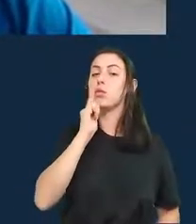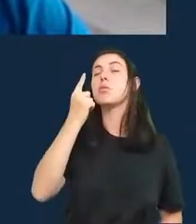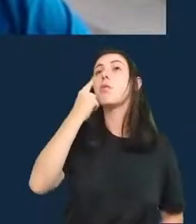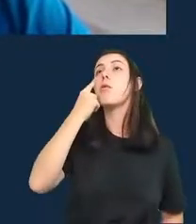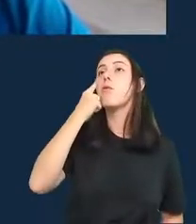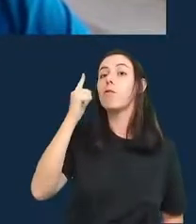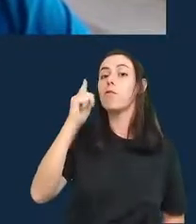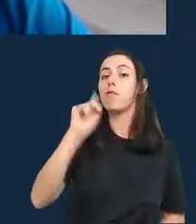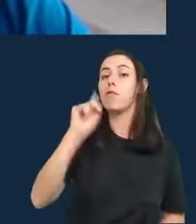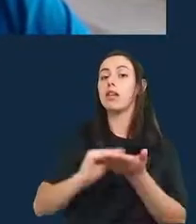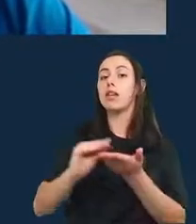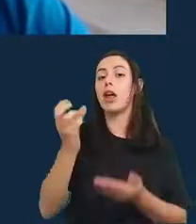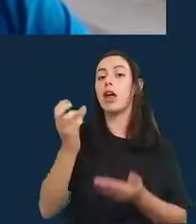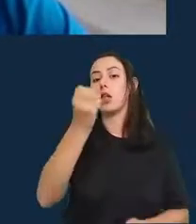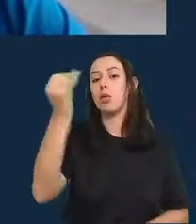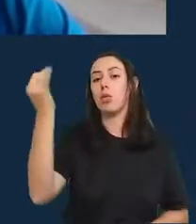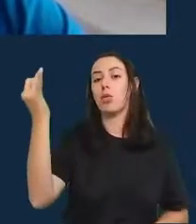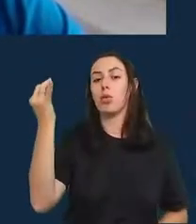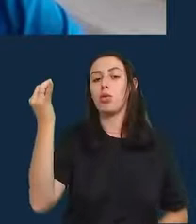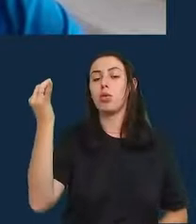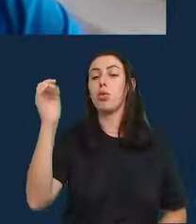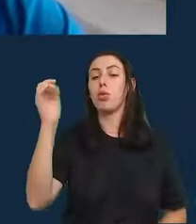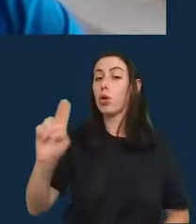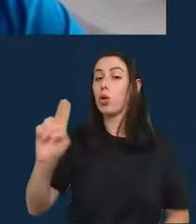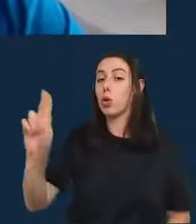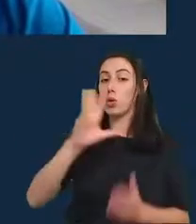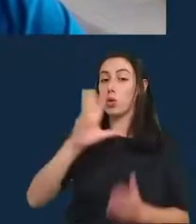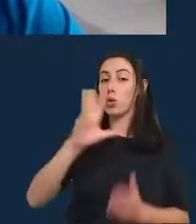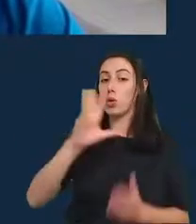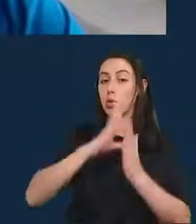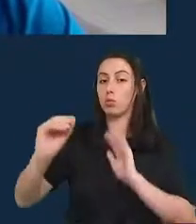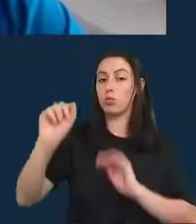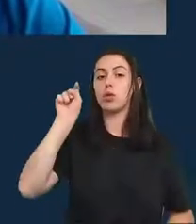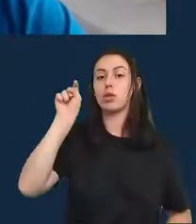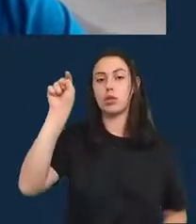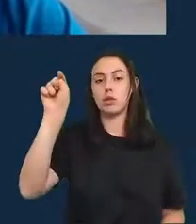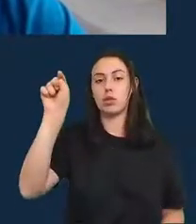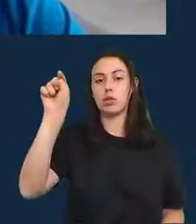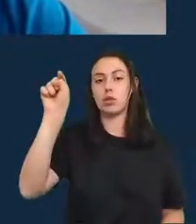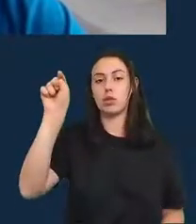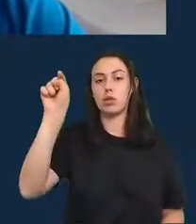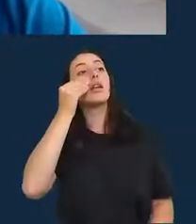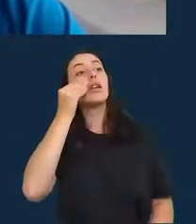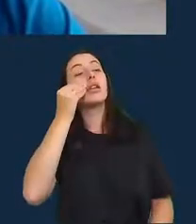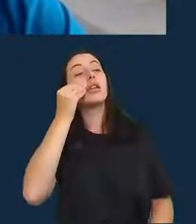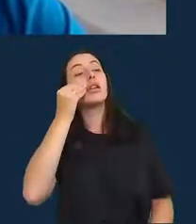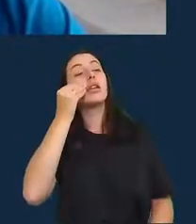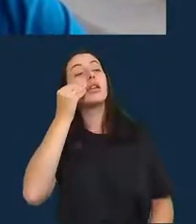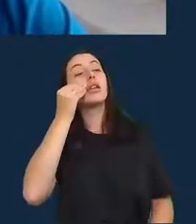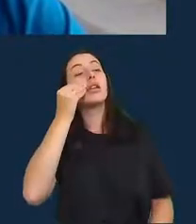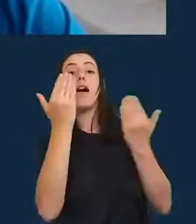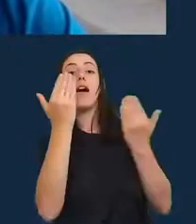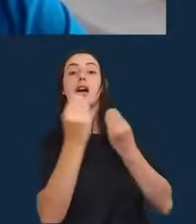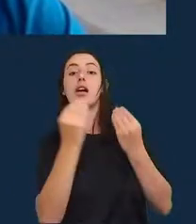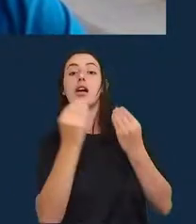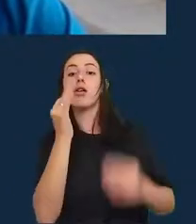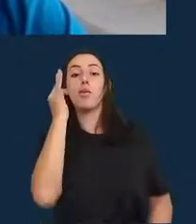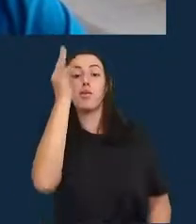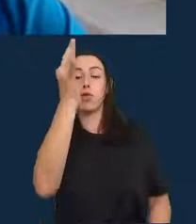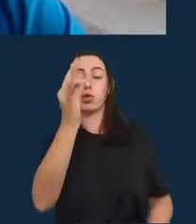dados e colocar o modelo e prever o resto, essa estimativa não será tão boa, então, no sentido